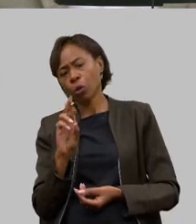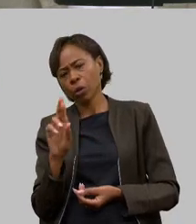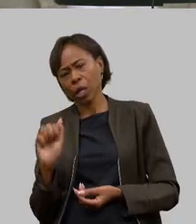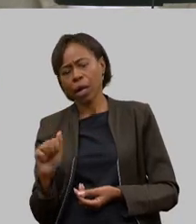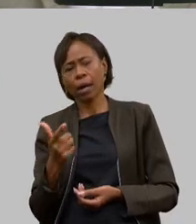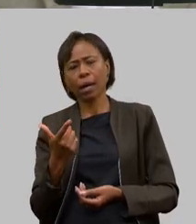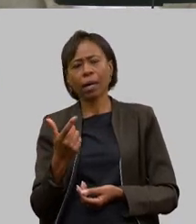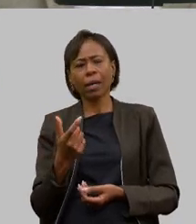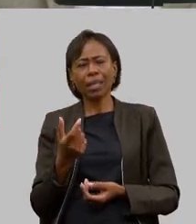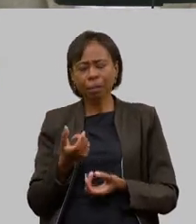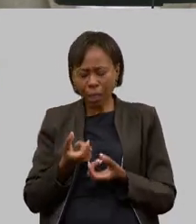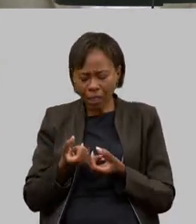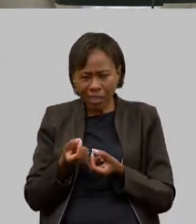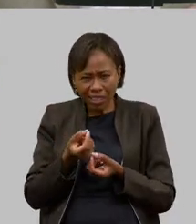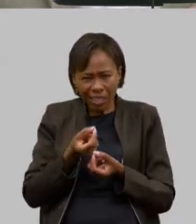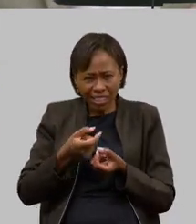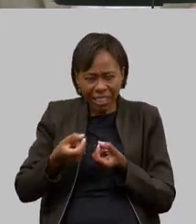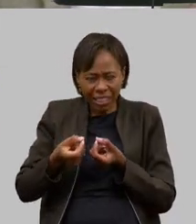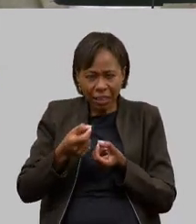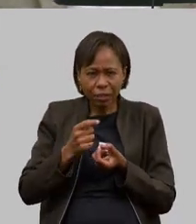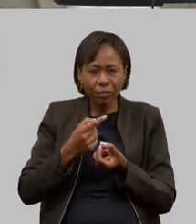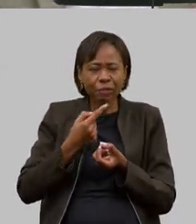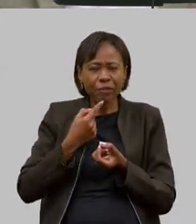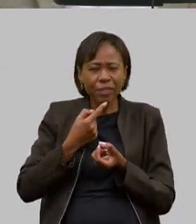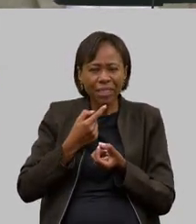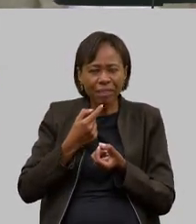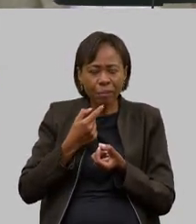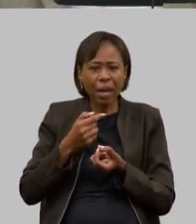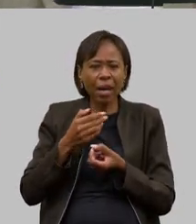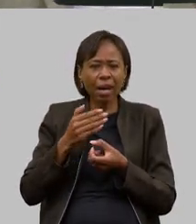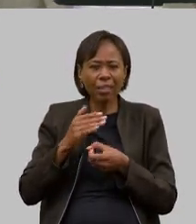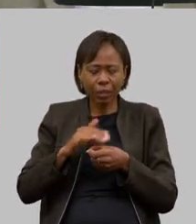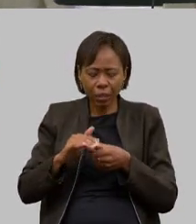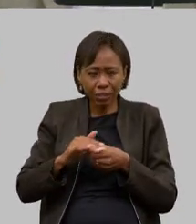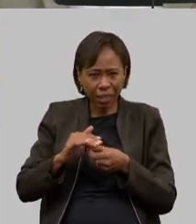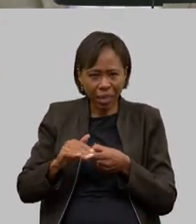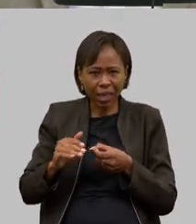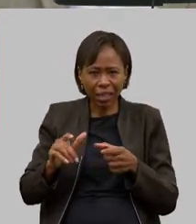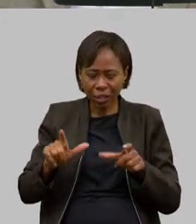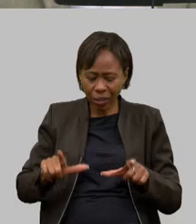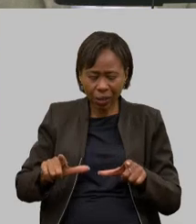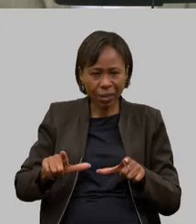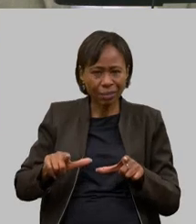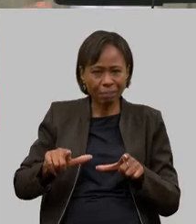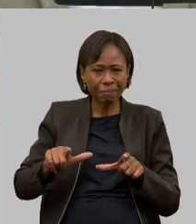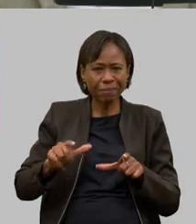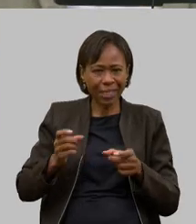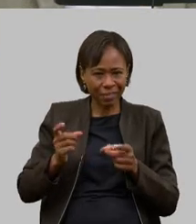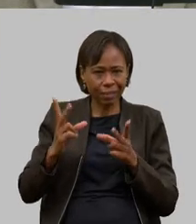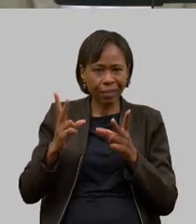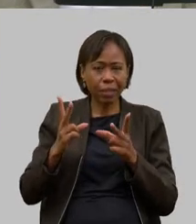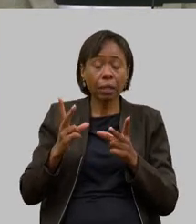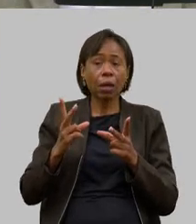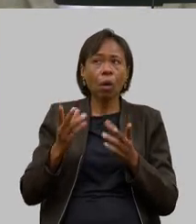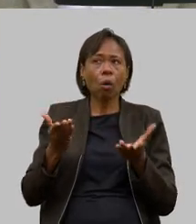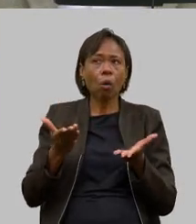colocados com com a embalagem diferenciada nos mercados então ele hoje deve ter mais ou menos uns mil